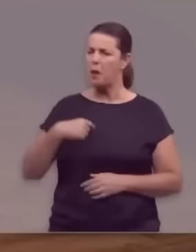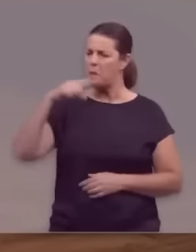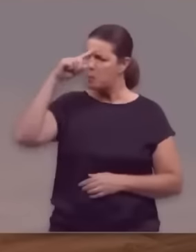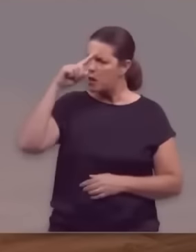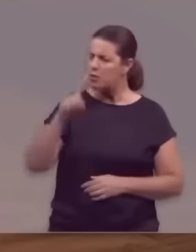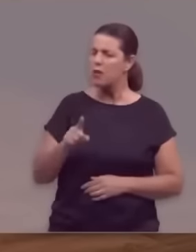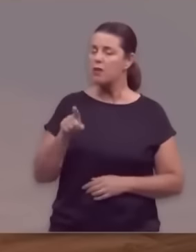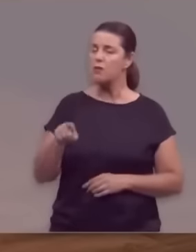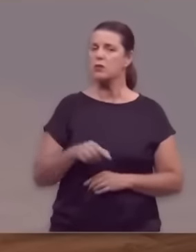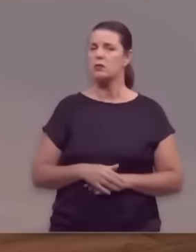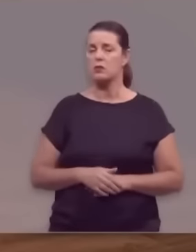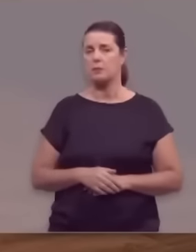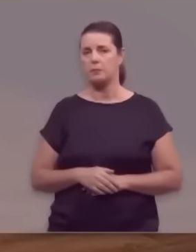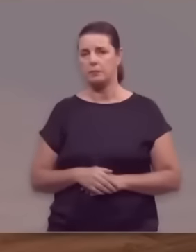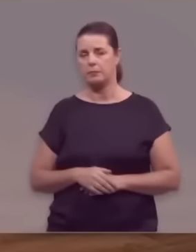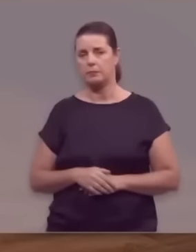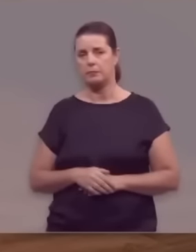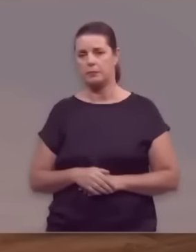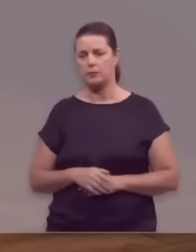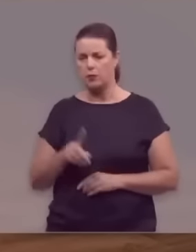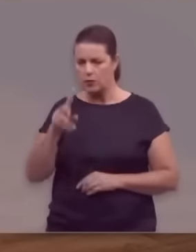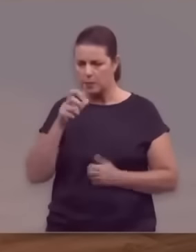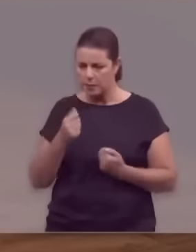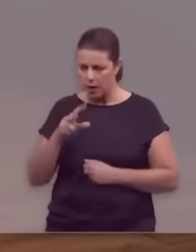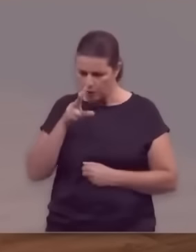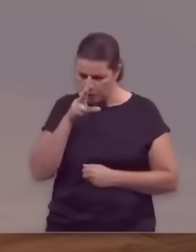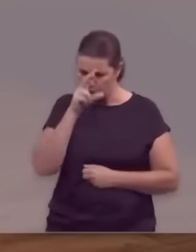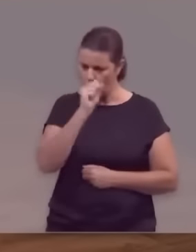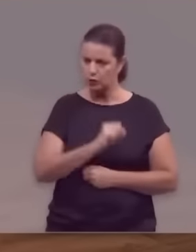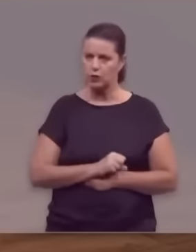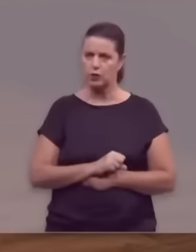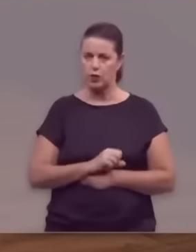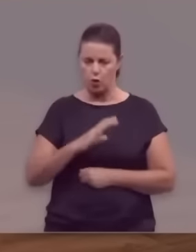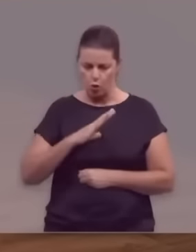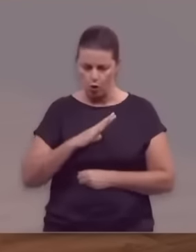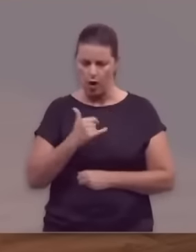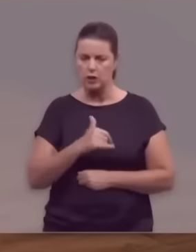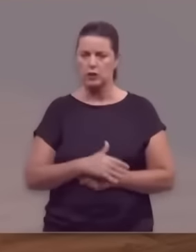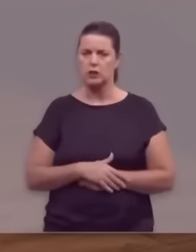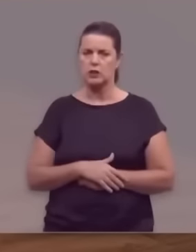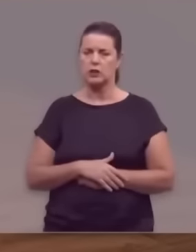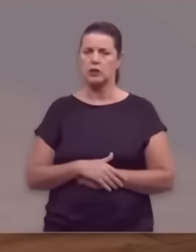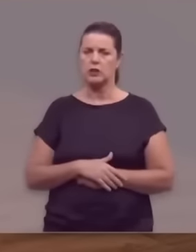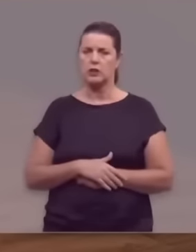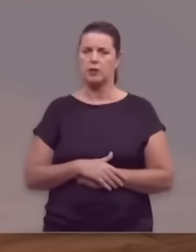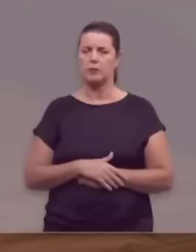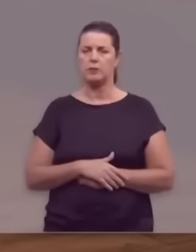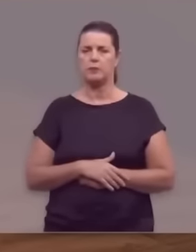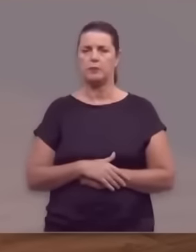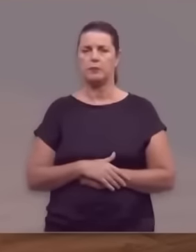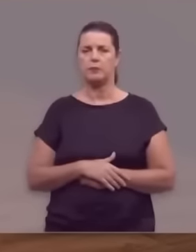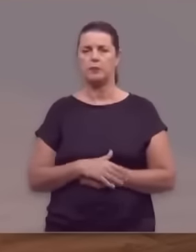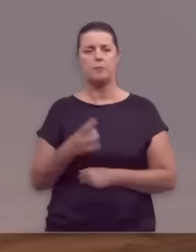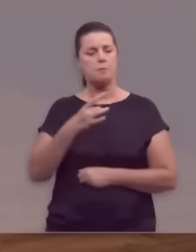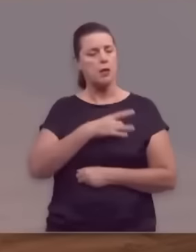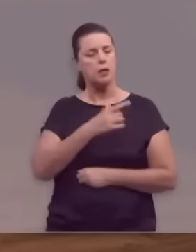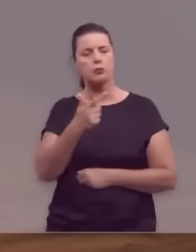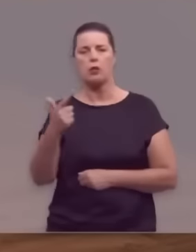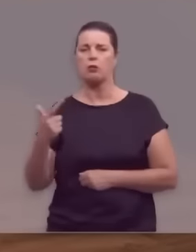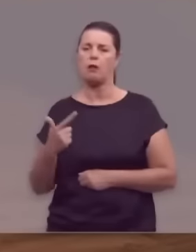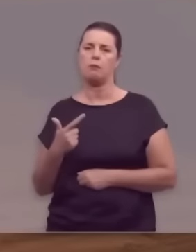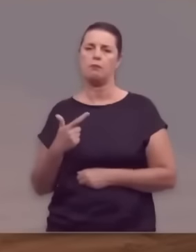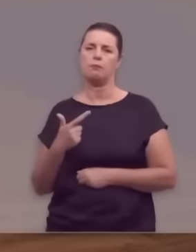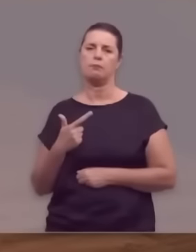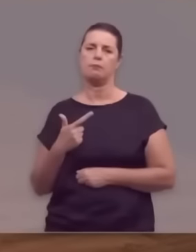não tu mandei eu, ser forte, corajoso, não tenha